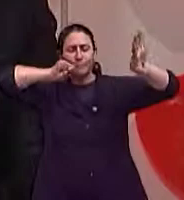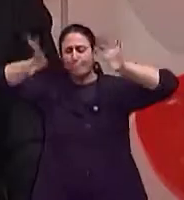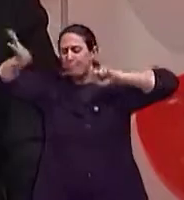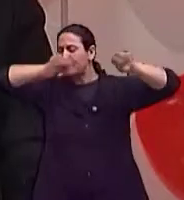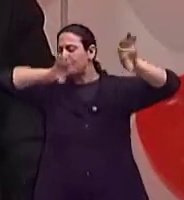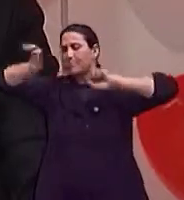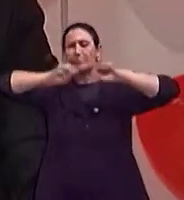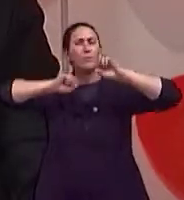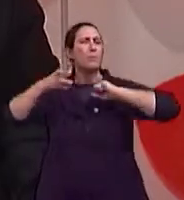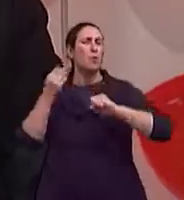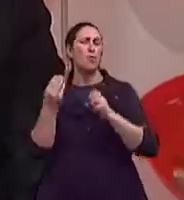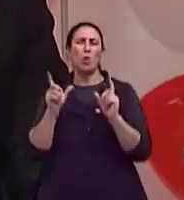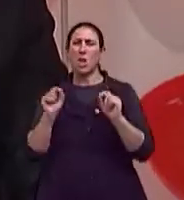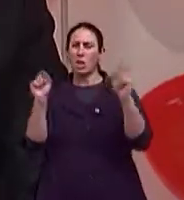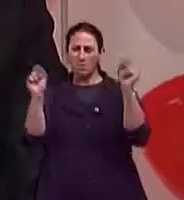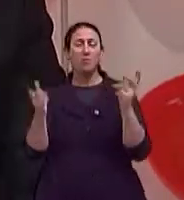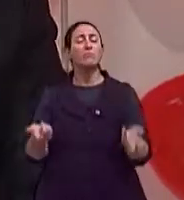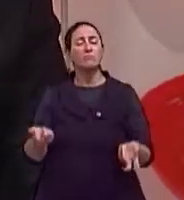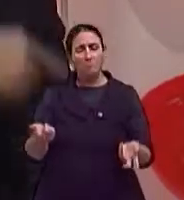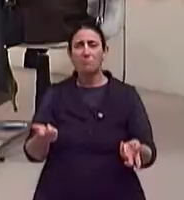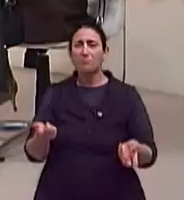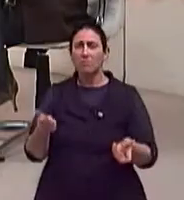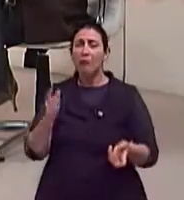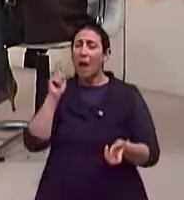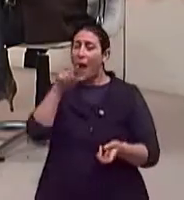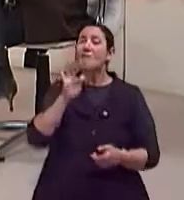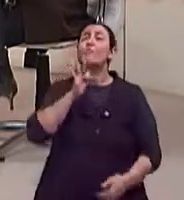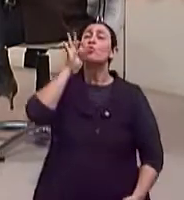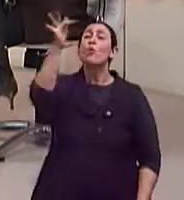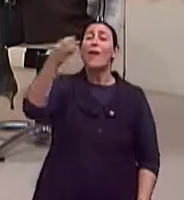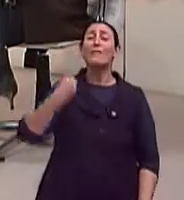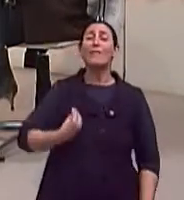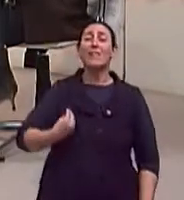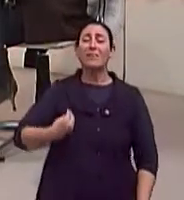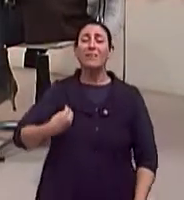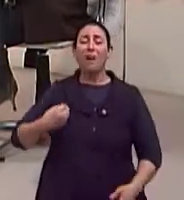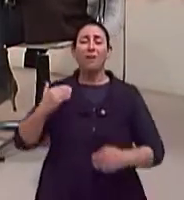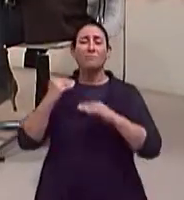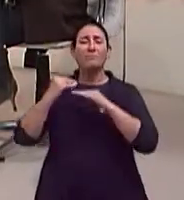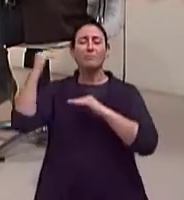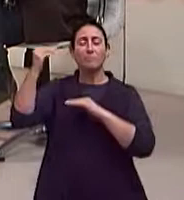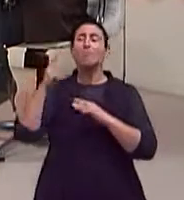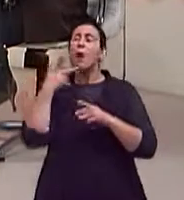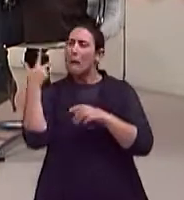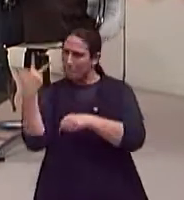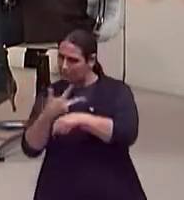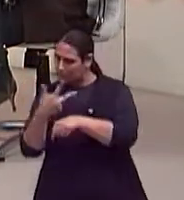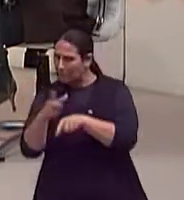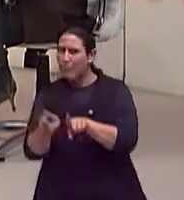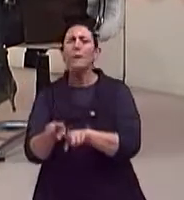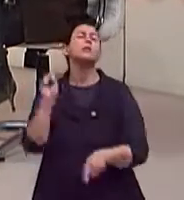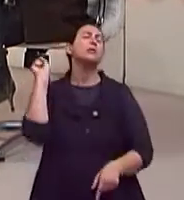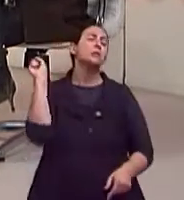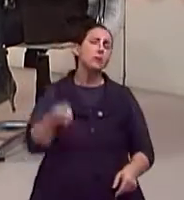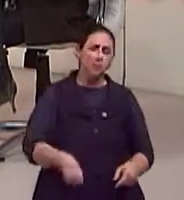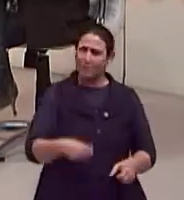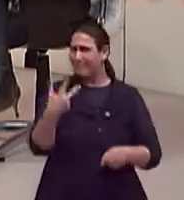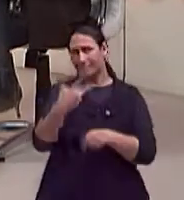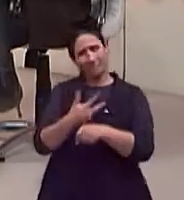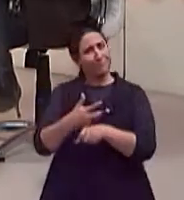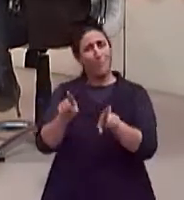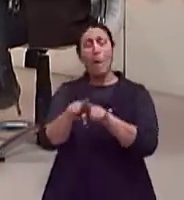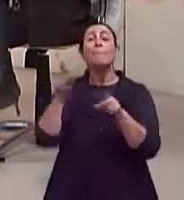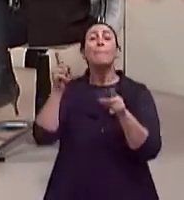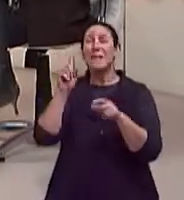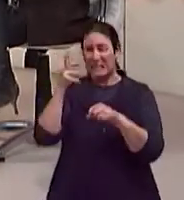para desenvolver um câncer de pele na vida adulta se dá nos primeiros 18 anos de E lá na terceira idade também? Lá, lá, lá, tu colhe o fruto da